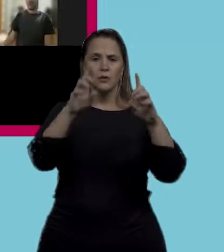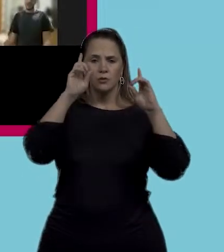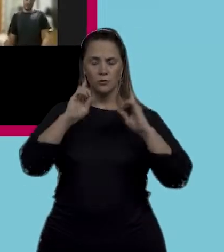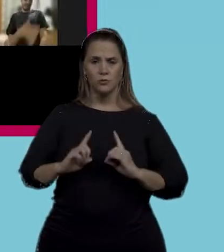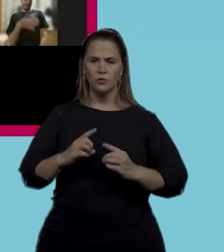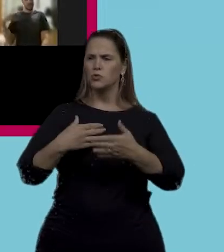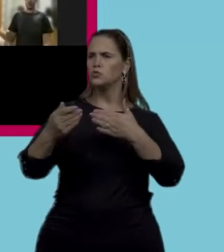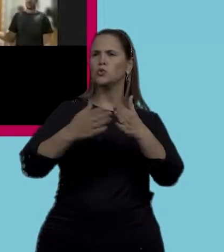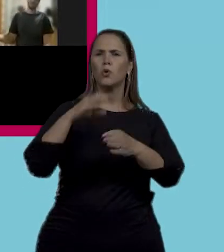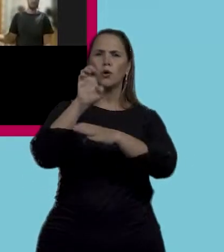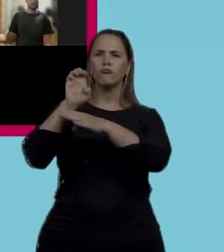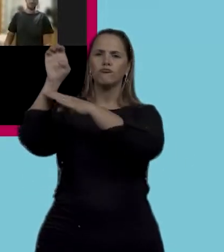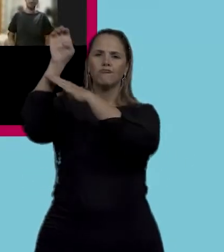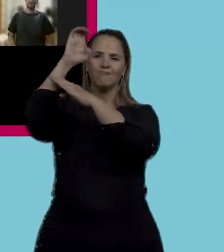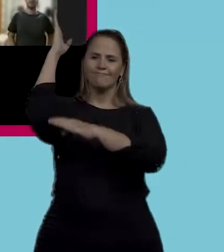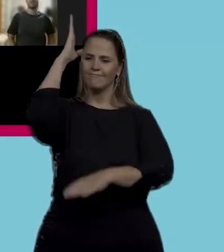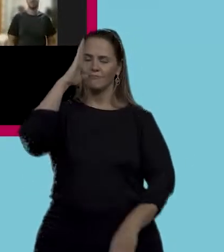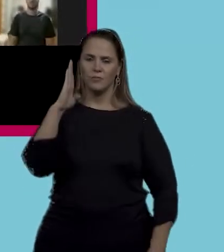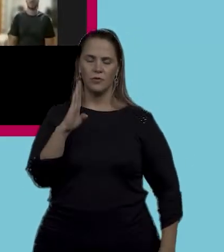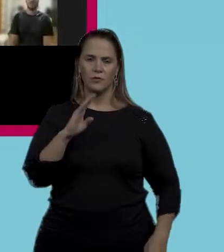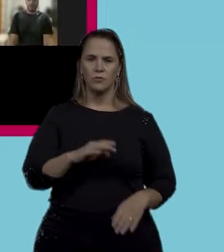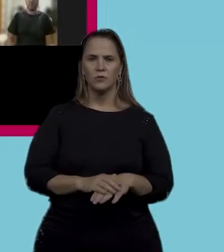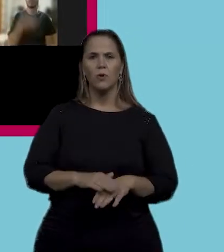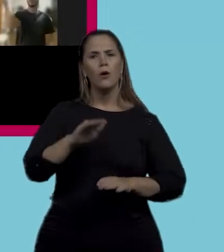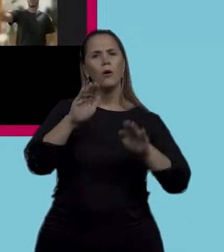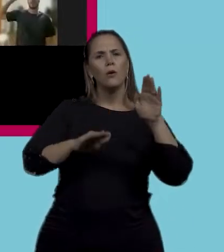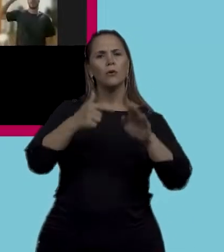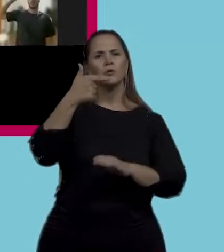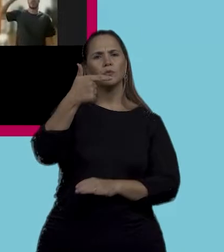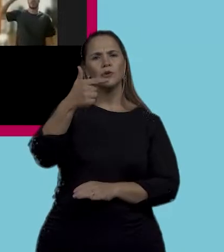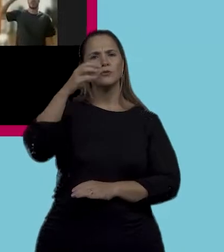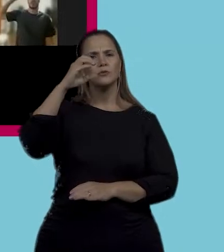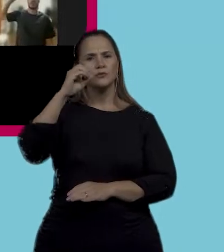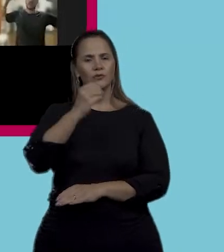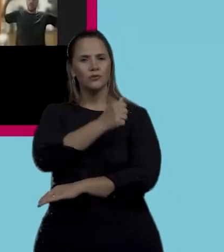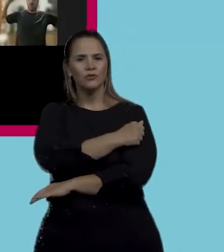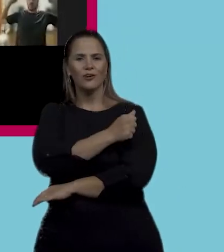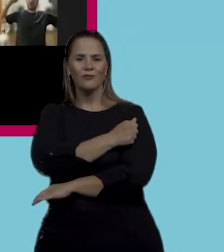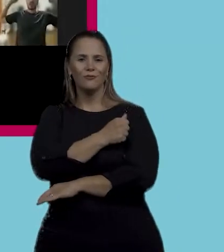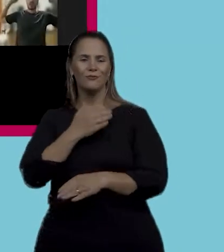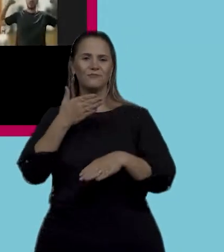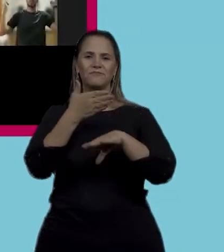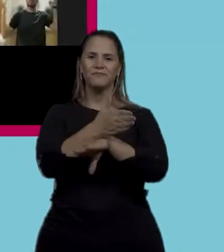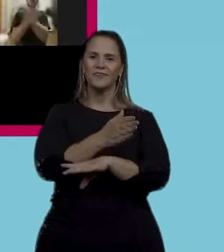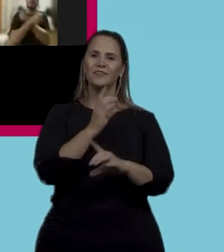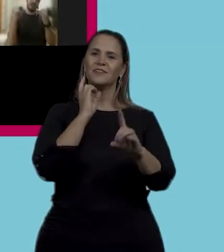lugar do Brasil. Em média, 20 alunos participam dos encontros.